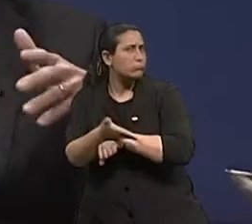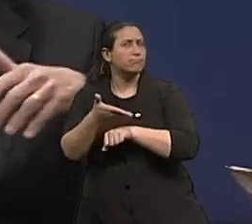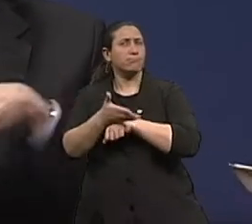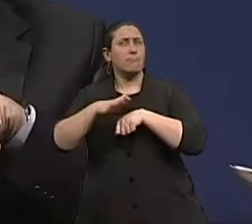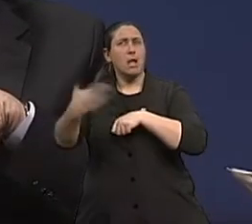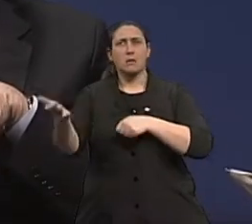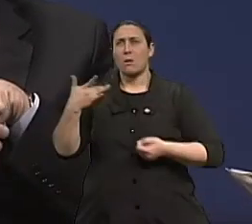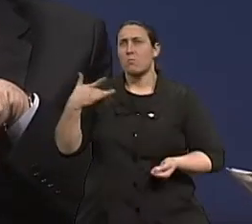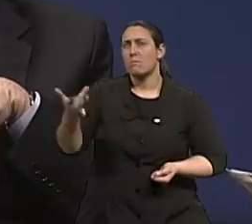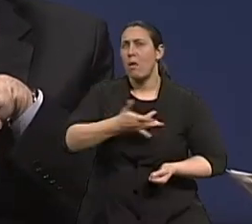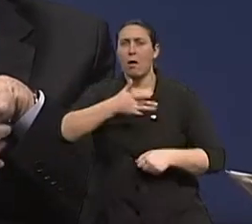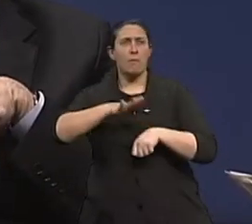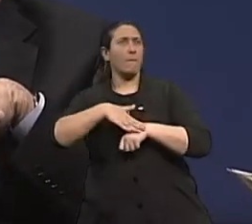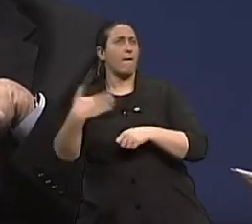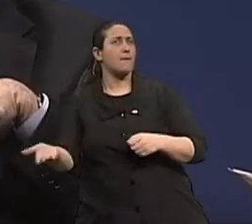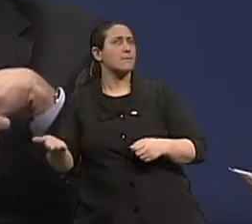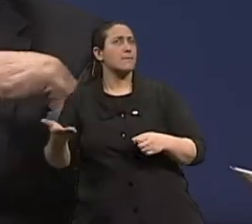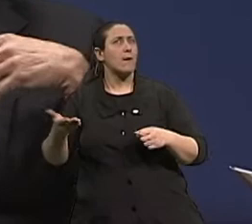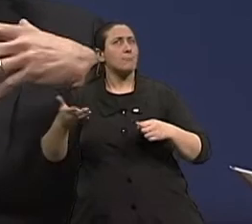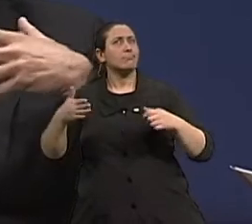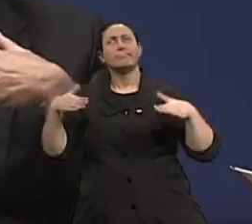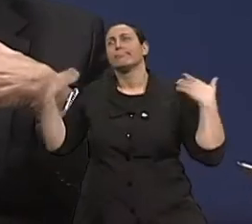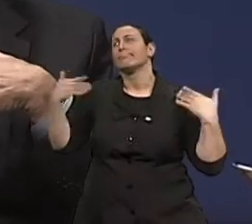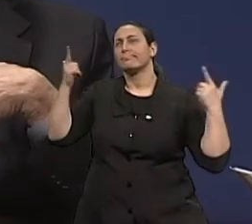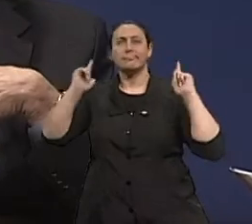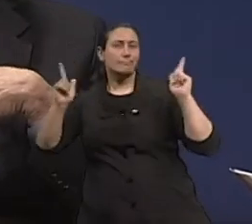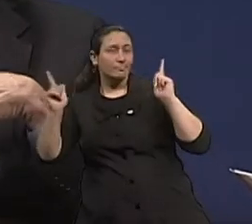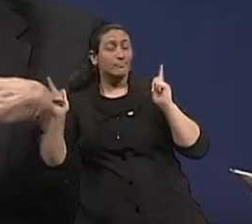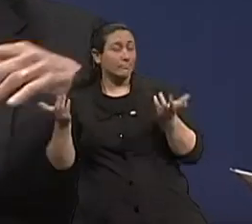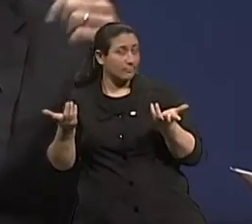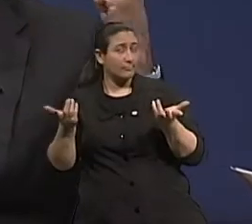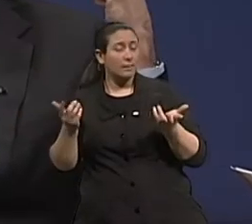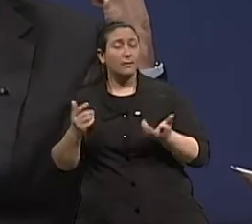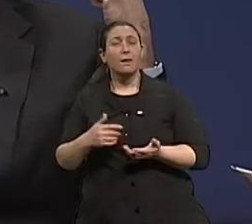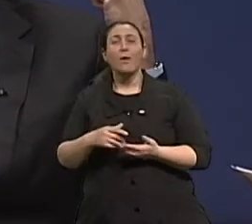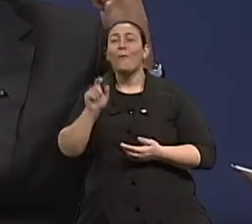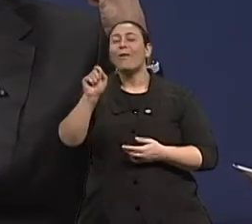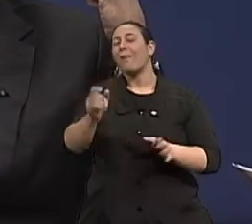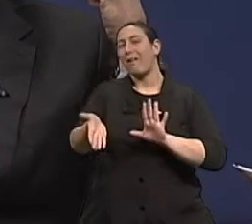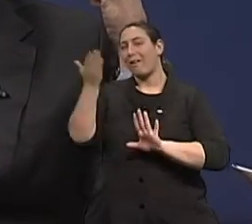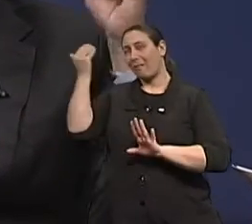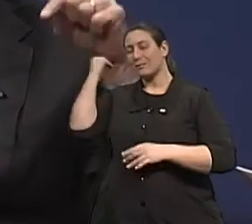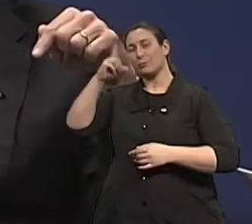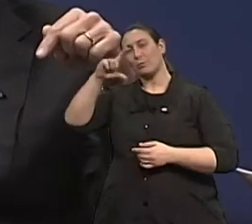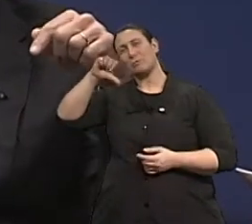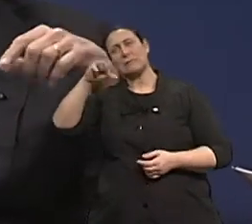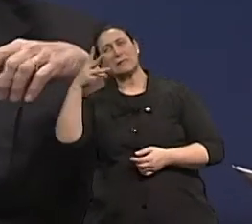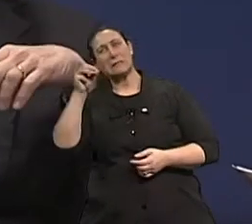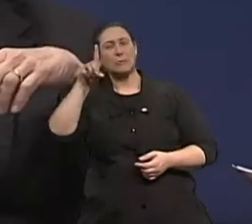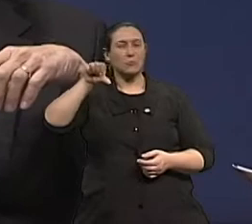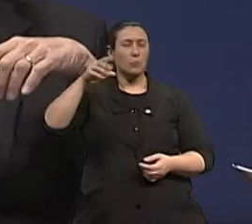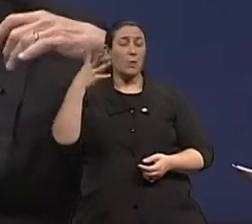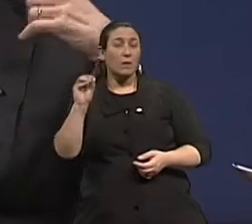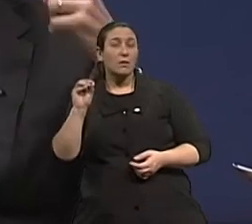saudável, eu diria, e até mais seguro. Eu acho que a grande diferença em relação àquele idoso do passado, desse idoso,